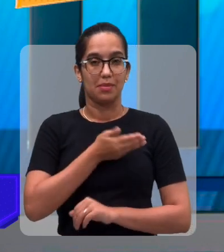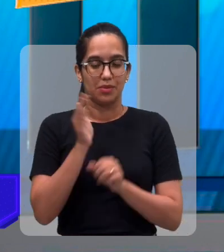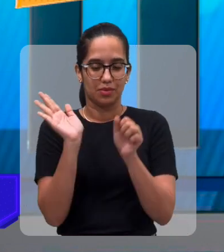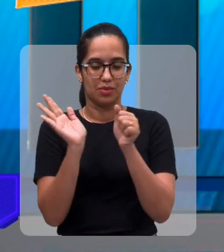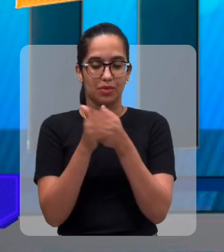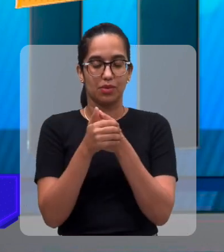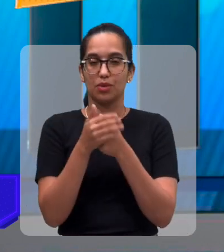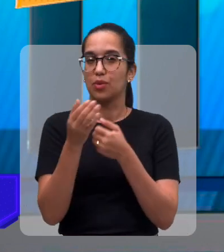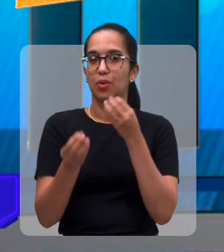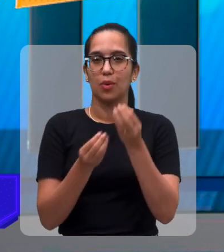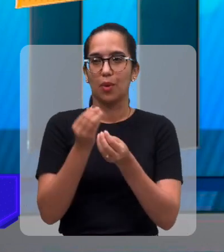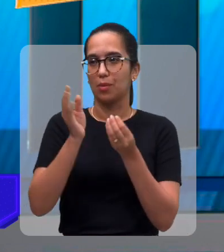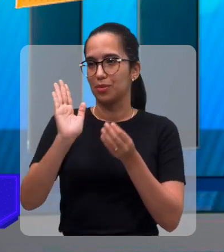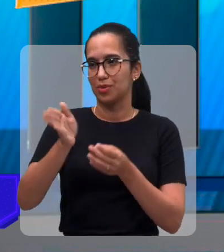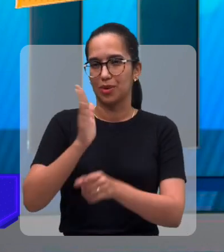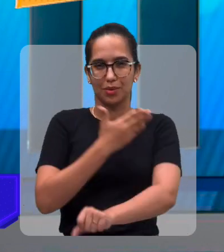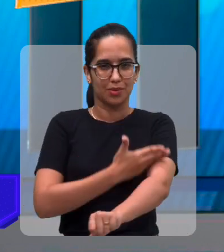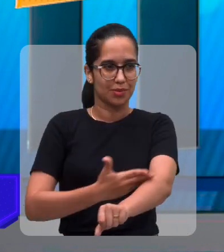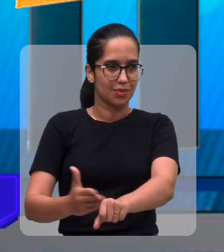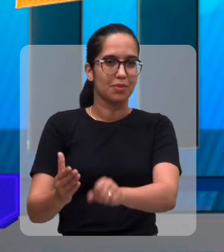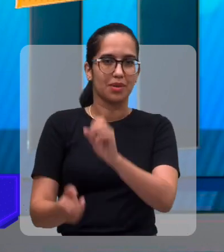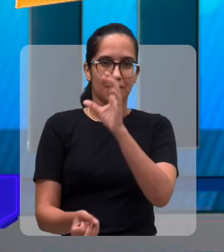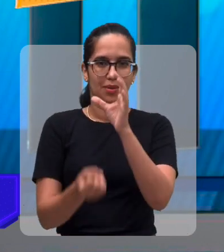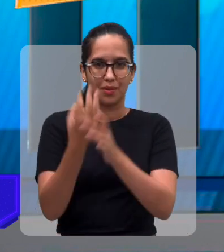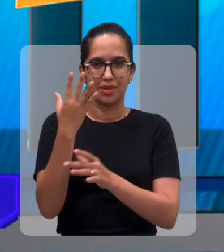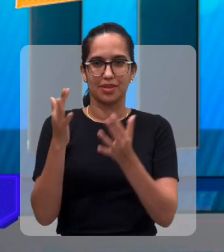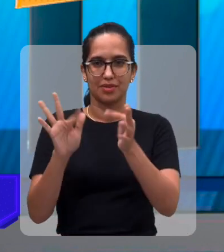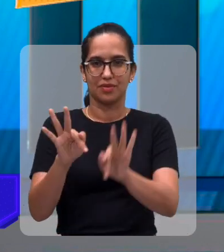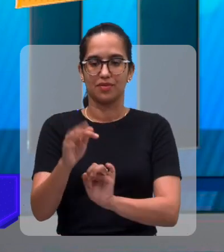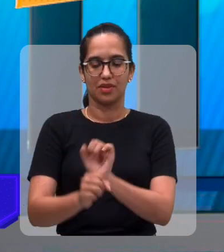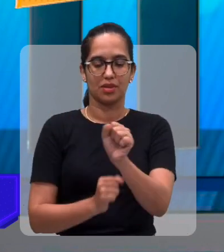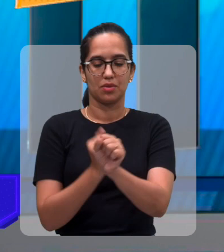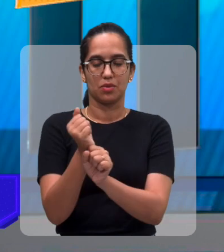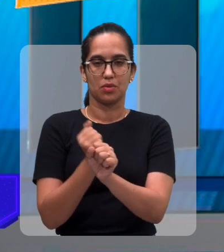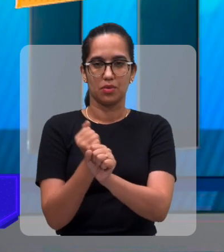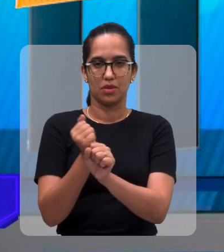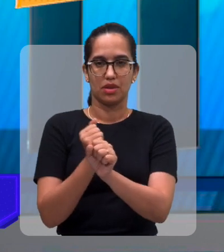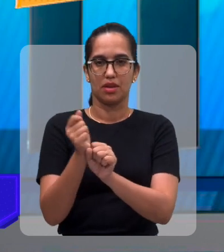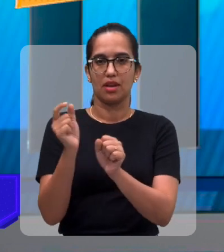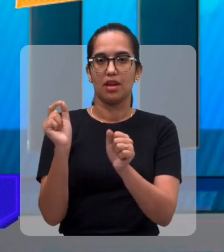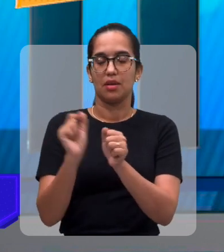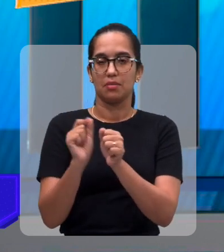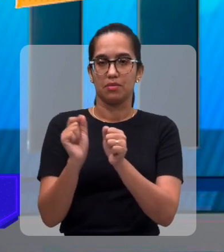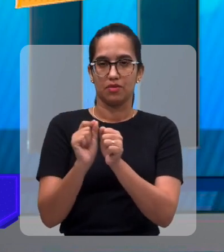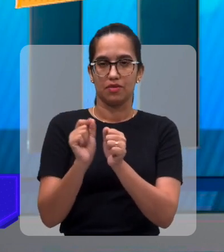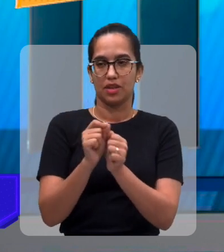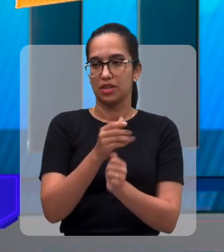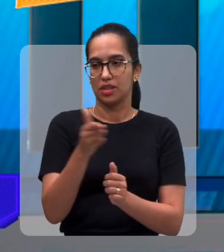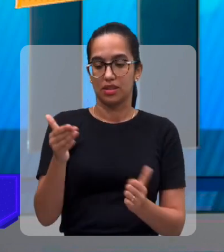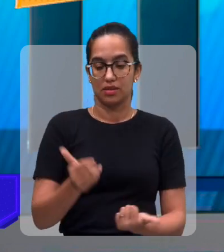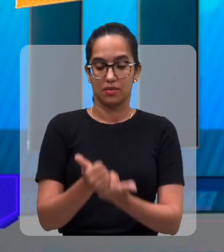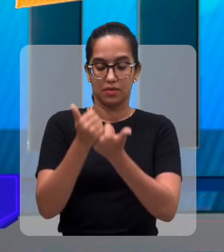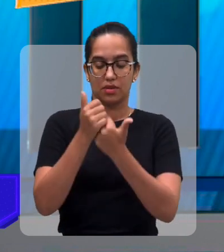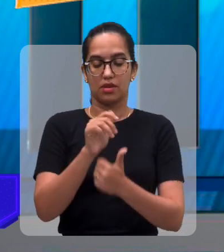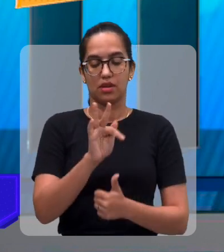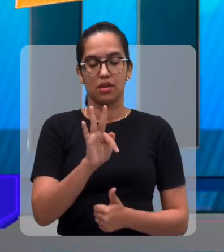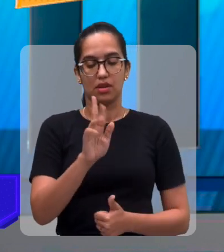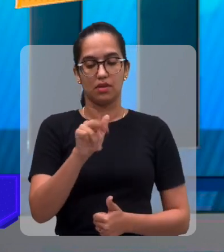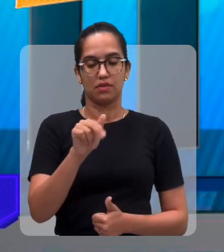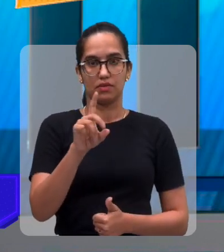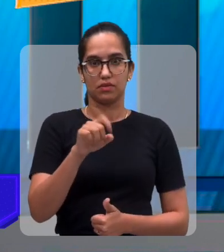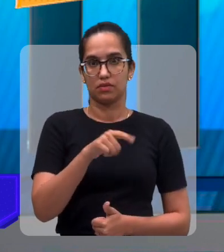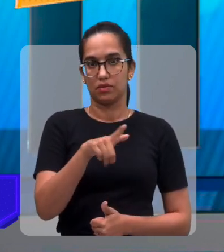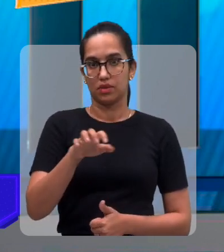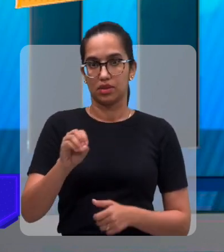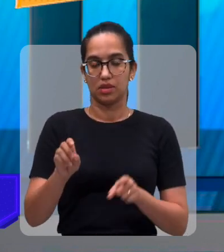Como é o Amigo Oculto? É essa tradicional no final do ano, né? Nós vamos abrir por esse evento, né? Apoiado pela Fundação, pela